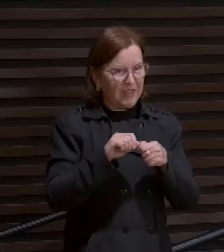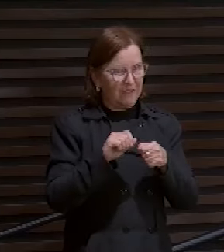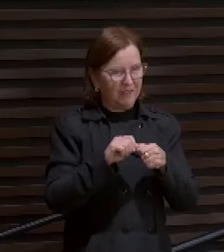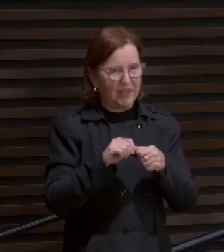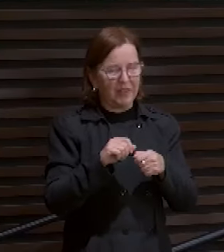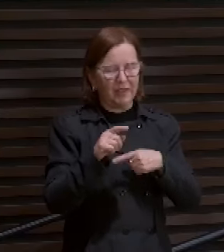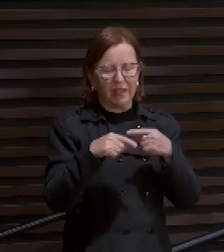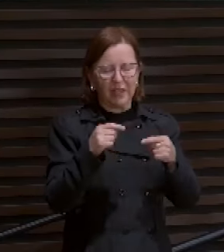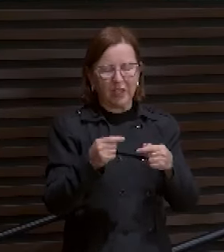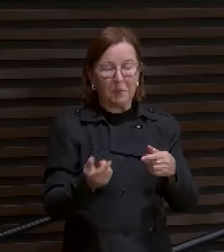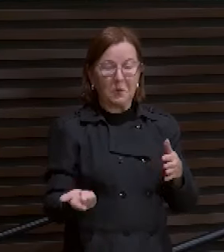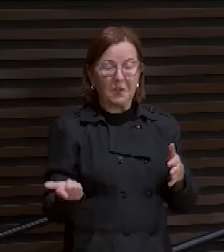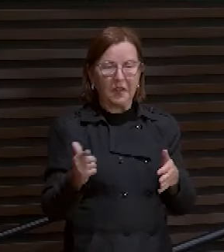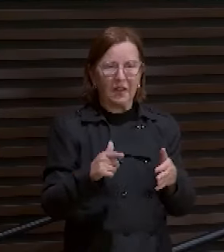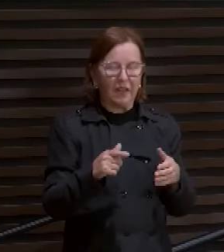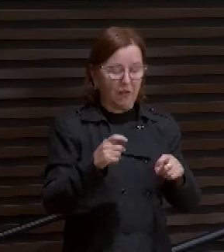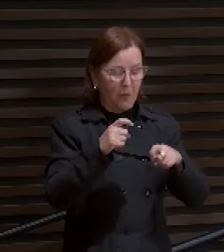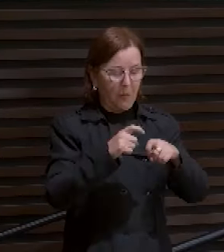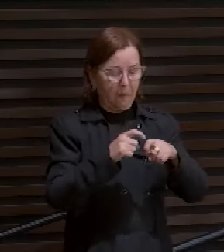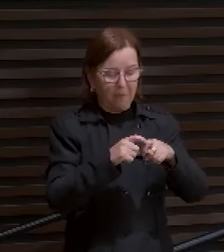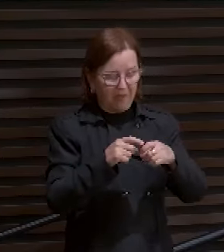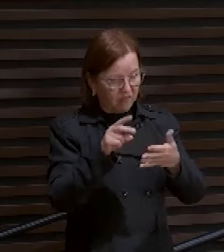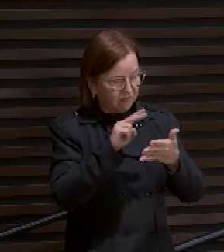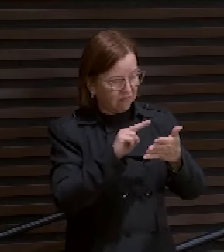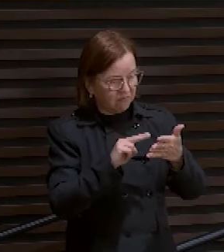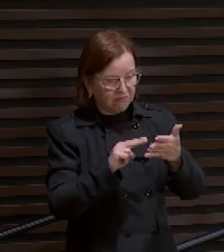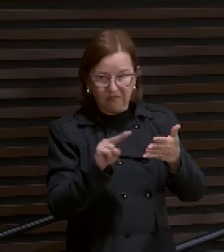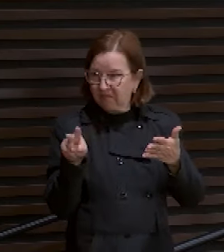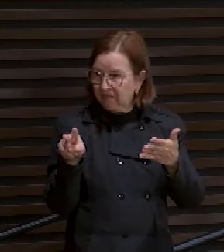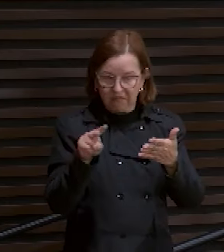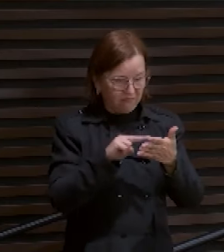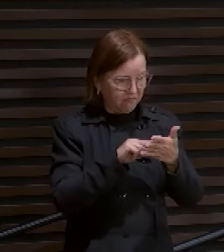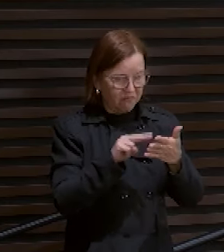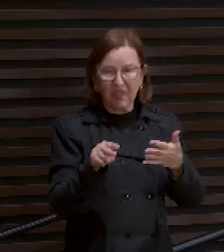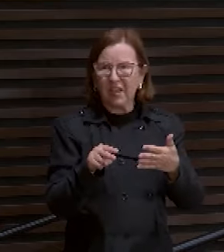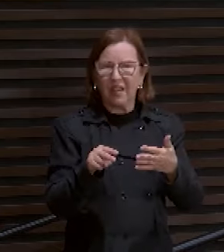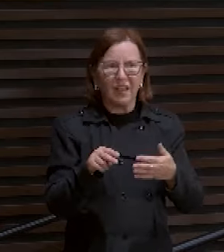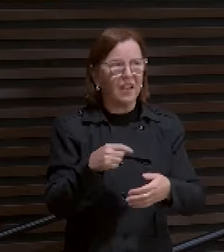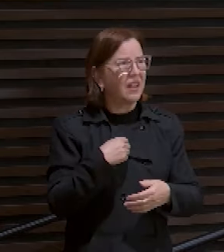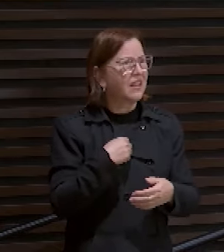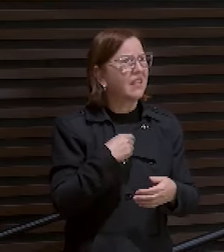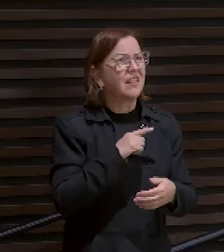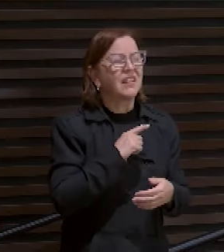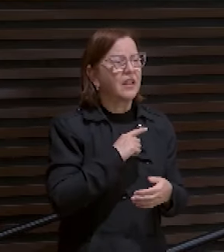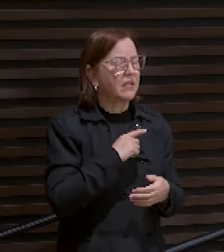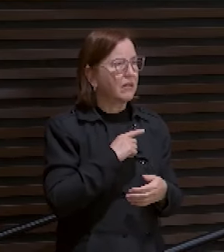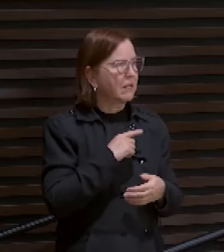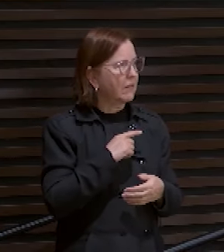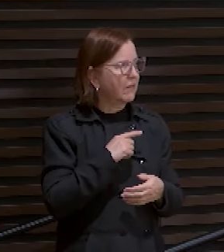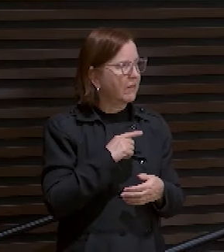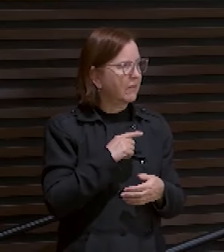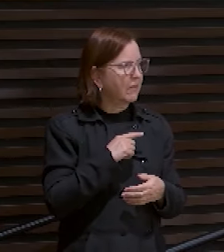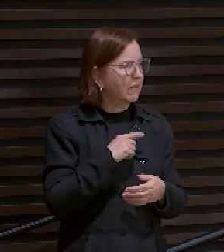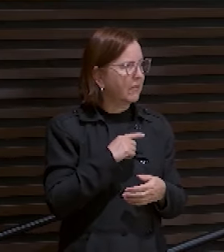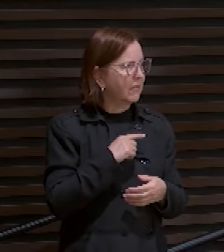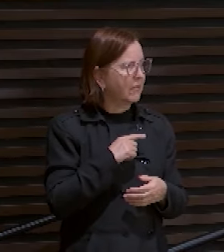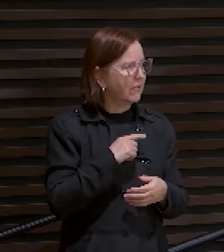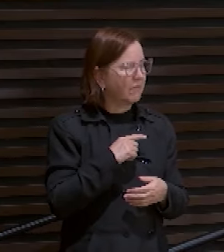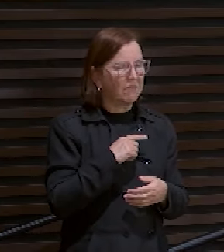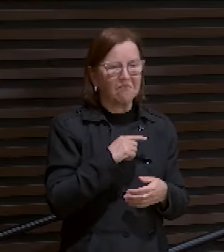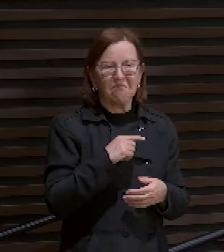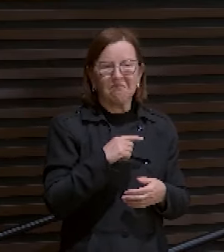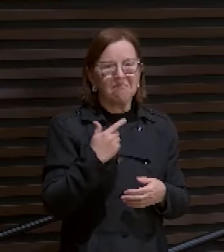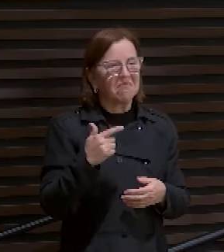olhada aí, doutor. Ele olha para os exames, olha para o senhor, olha para os exames. O eu tenho, doutor? O você fala? Não tem